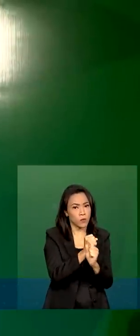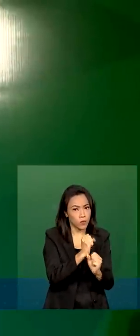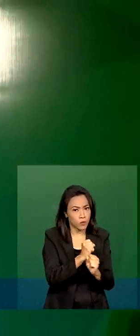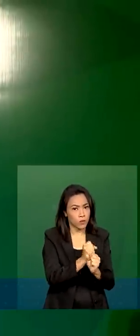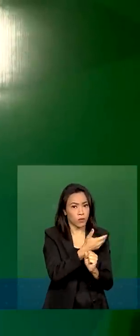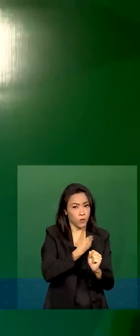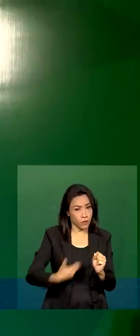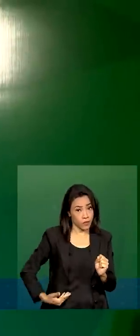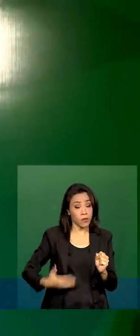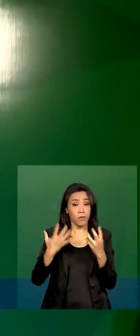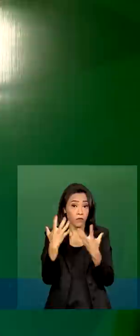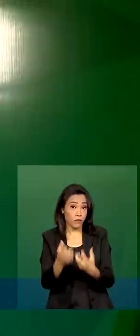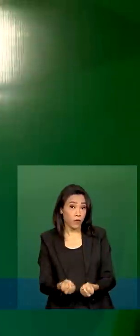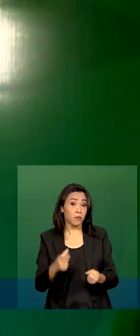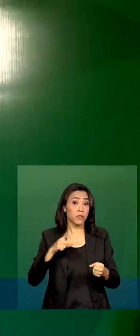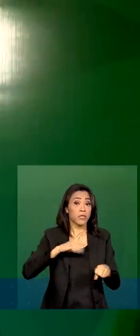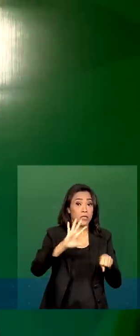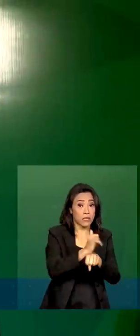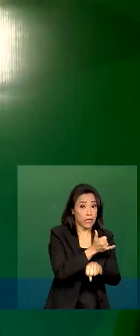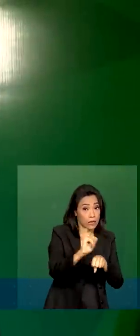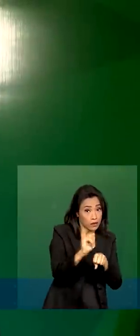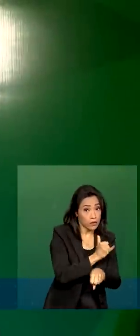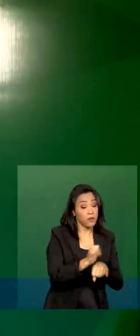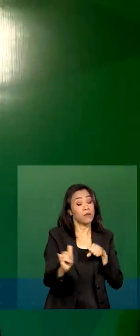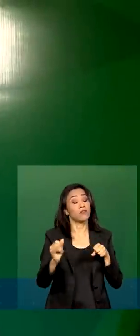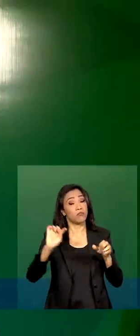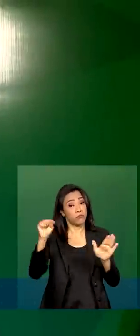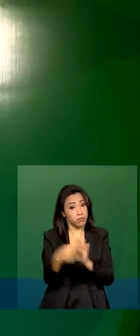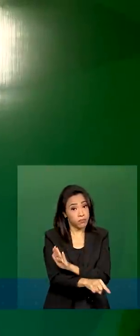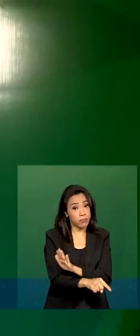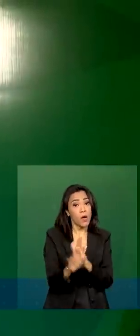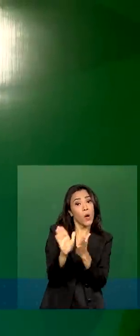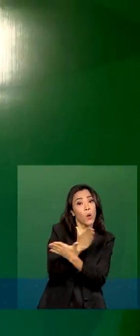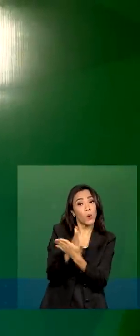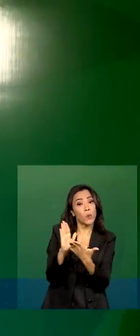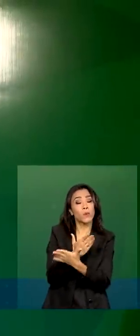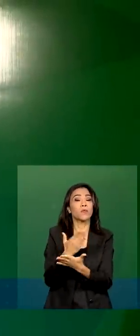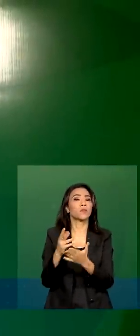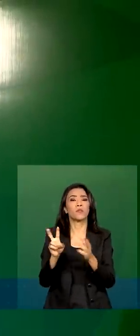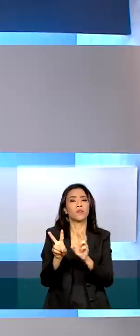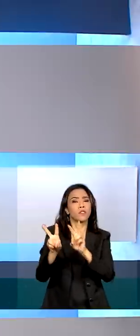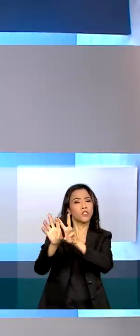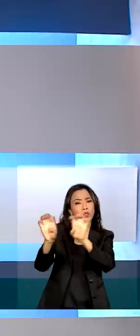profundas, algumas estruturais, como a reforma tributária.